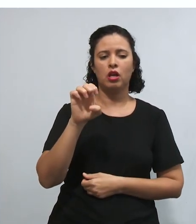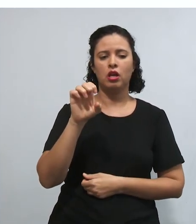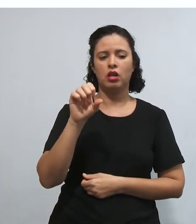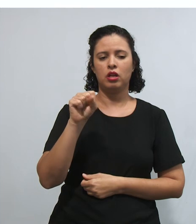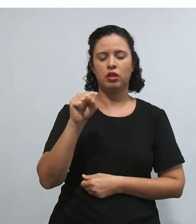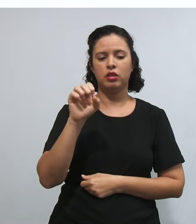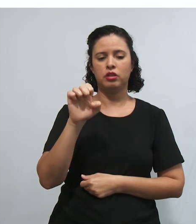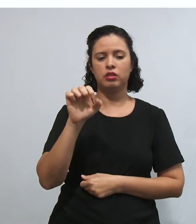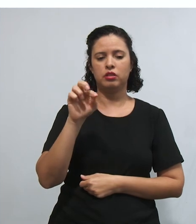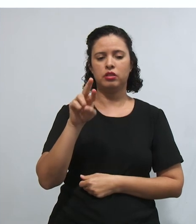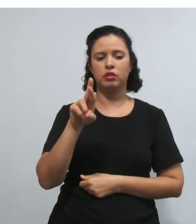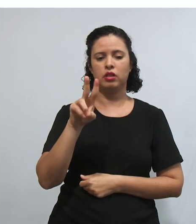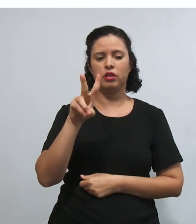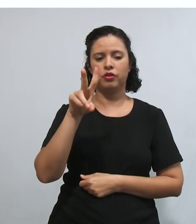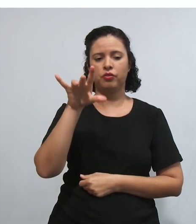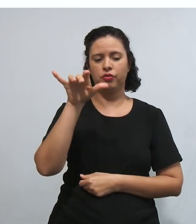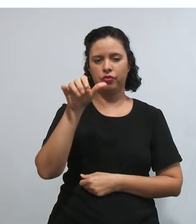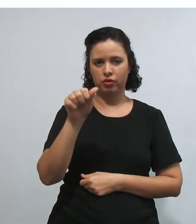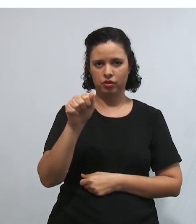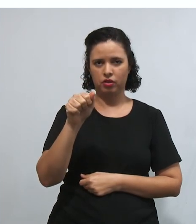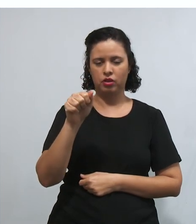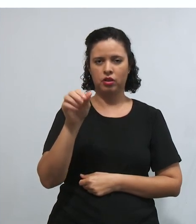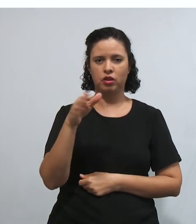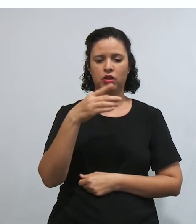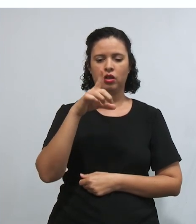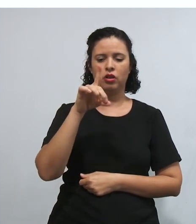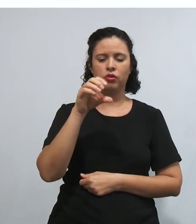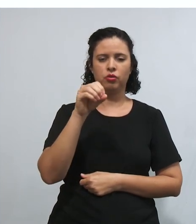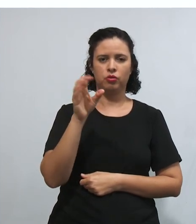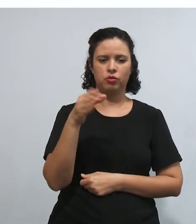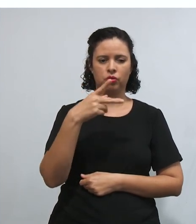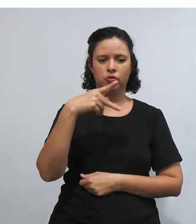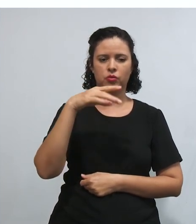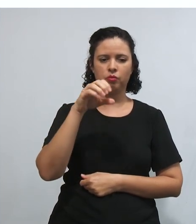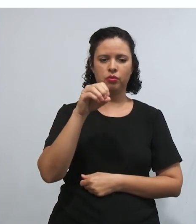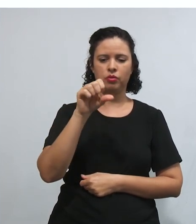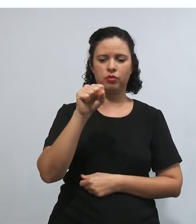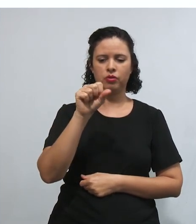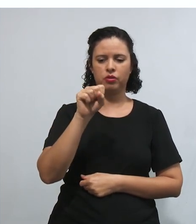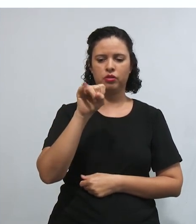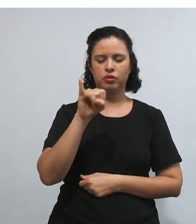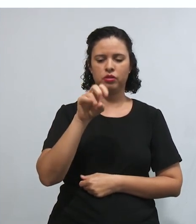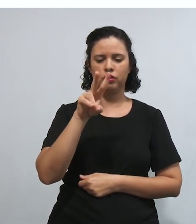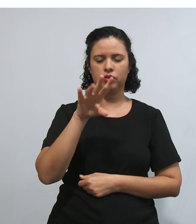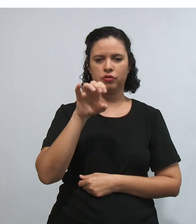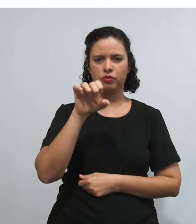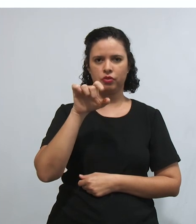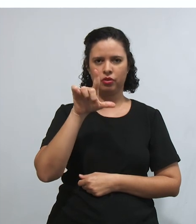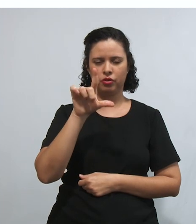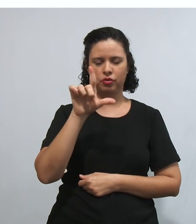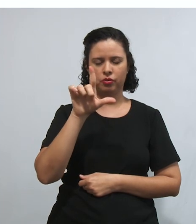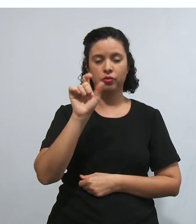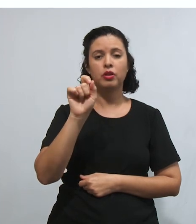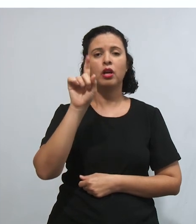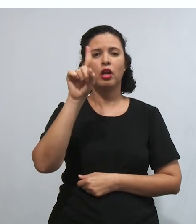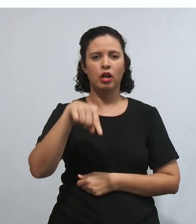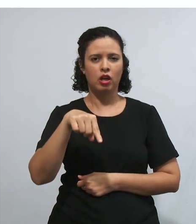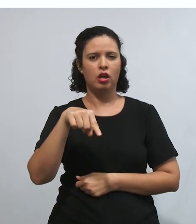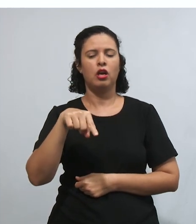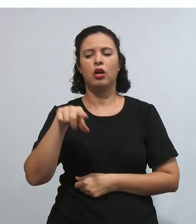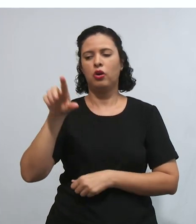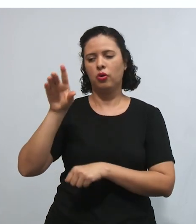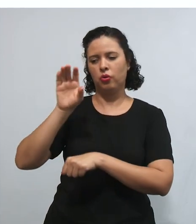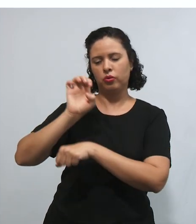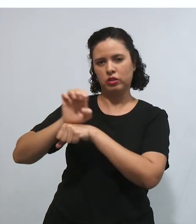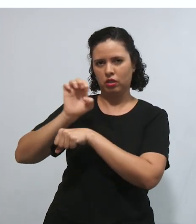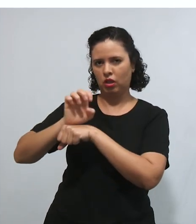Nessa temática, é importante destacar a natureza da reserva do possível, que é uma situação fática que